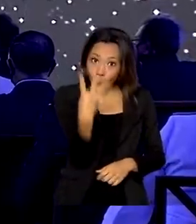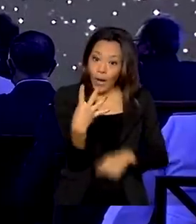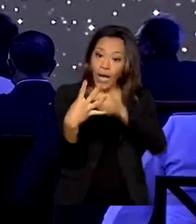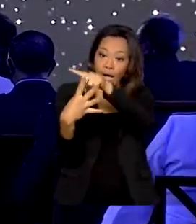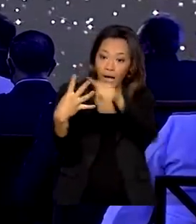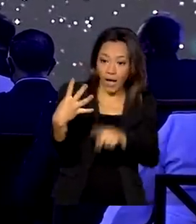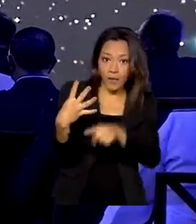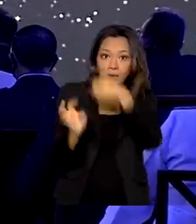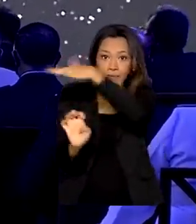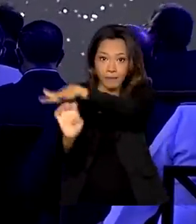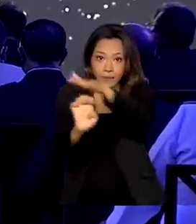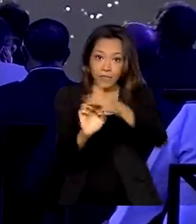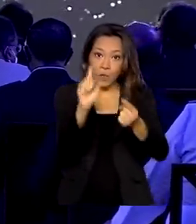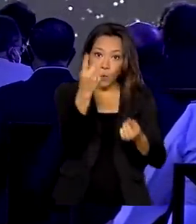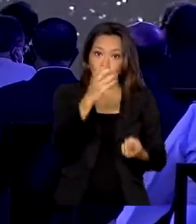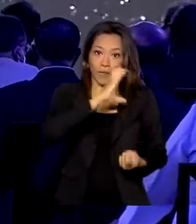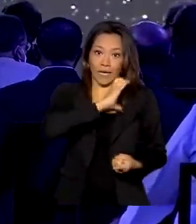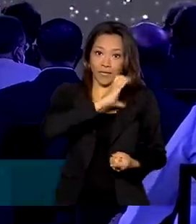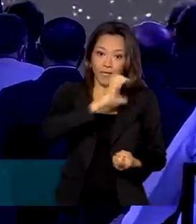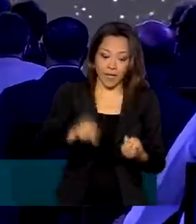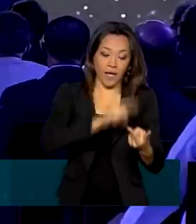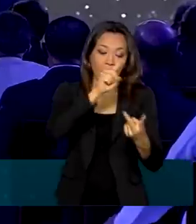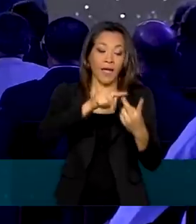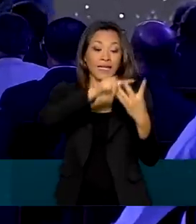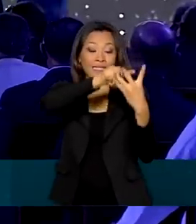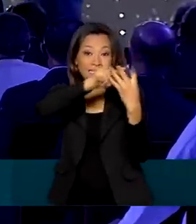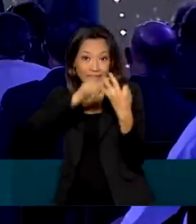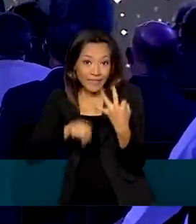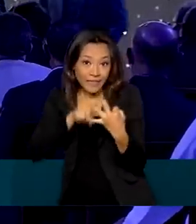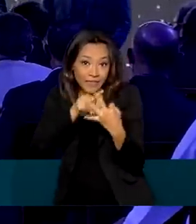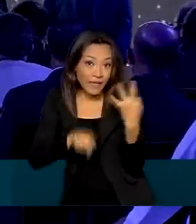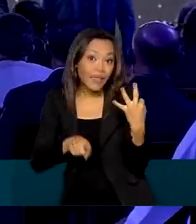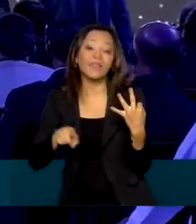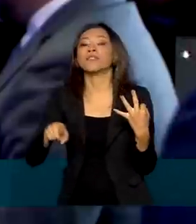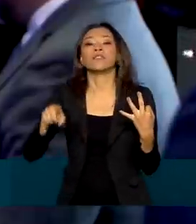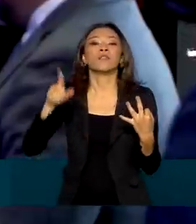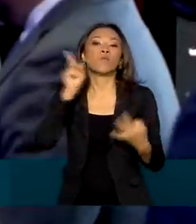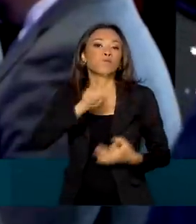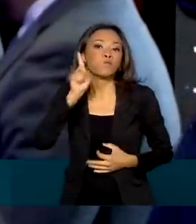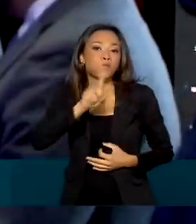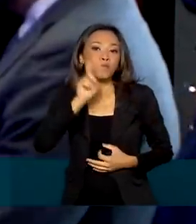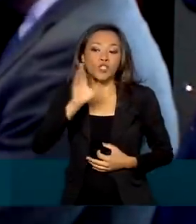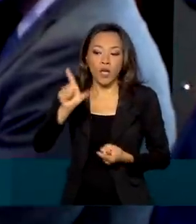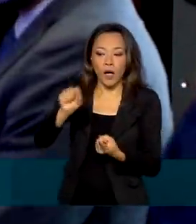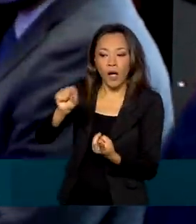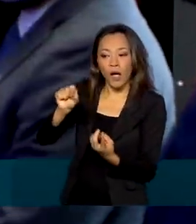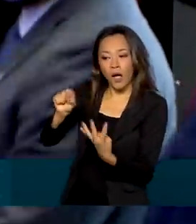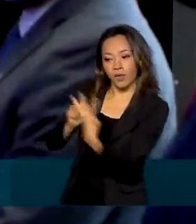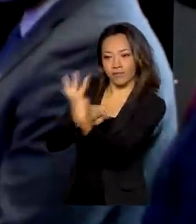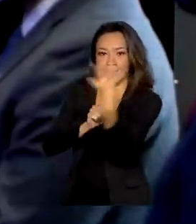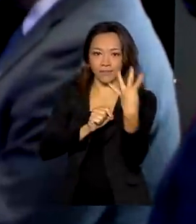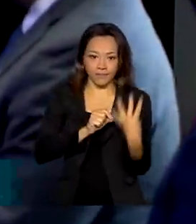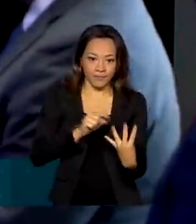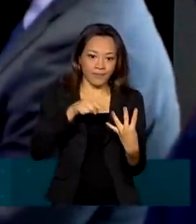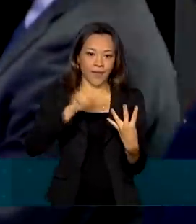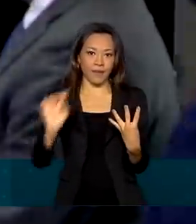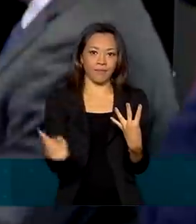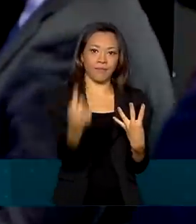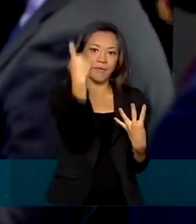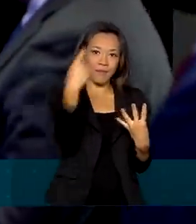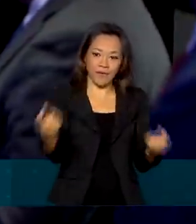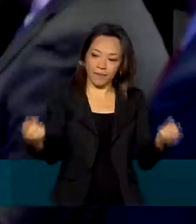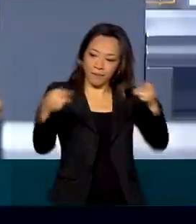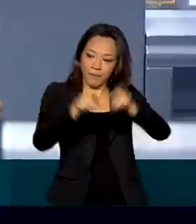privadas, uma canadense e três dos Estados Unidos, foram selecionadas. Esta é a primeira etapa na parceria